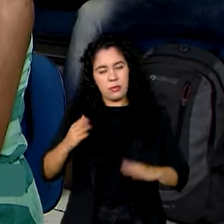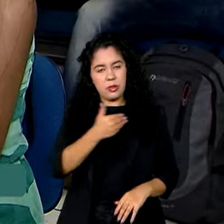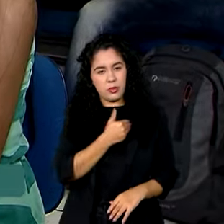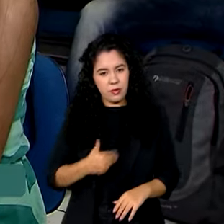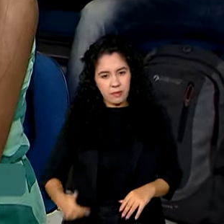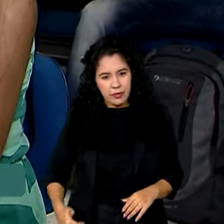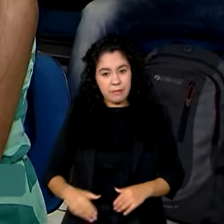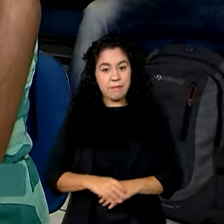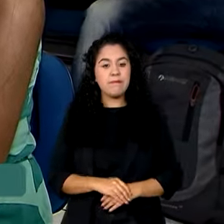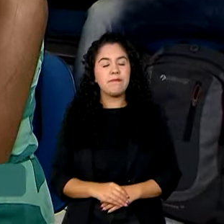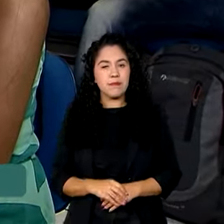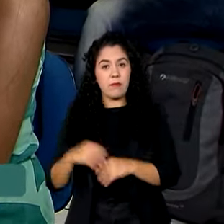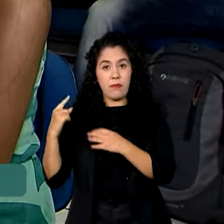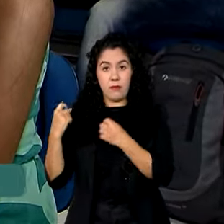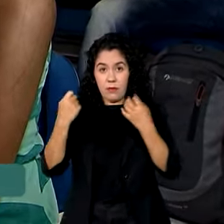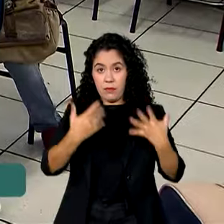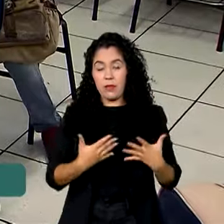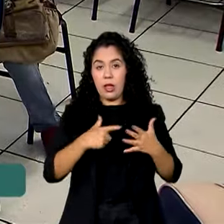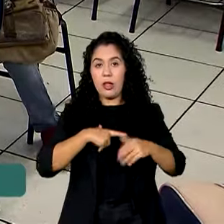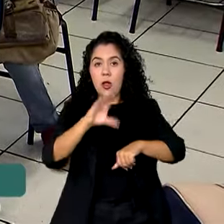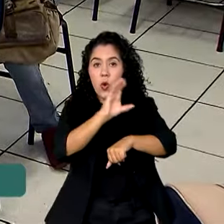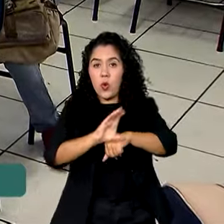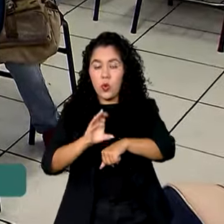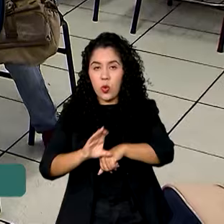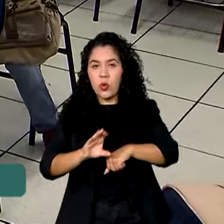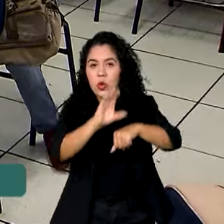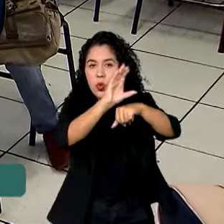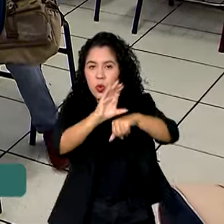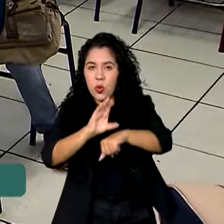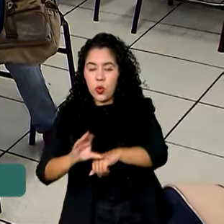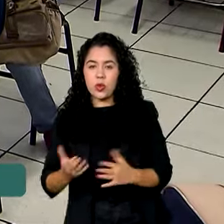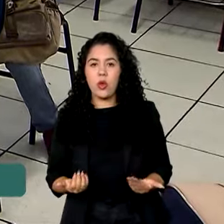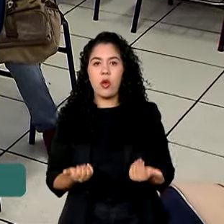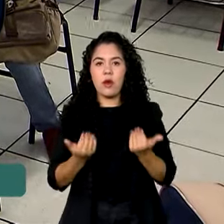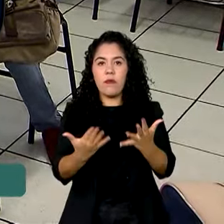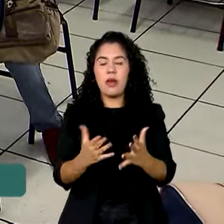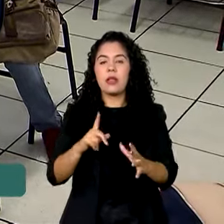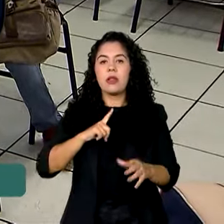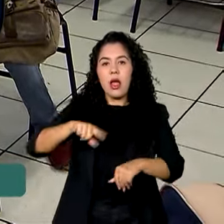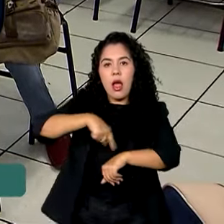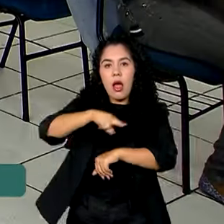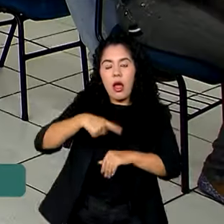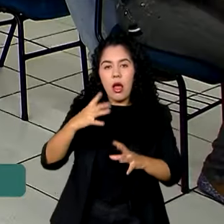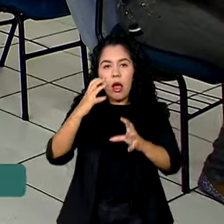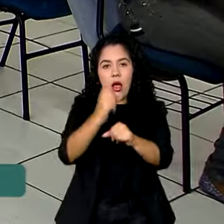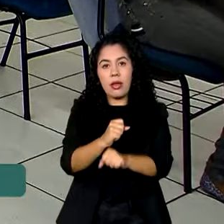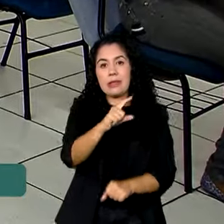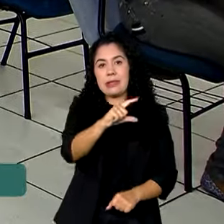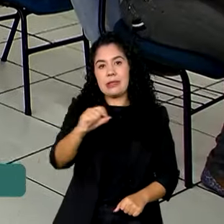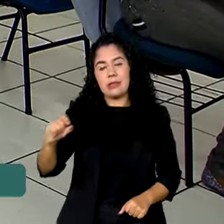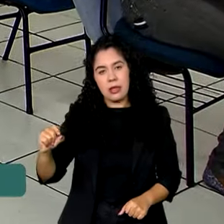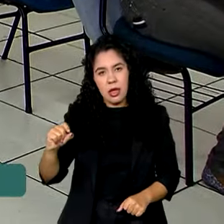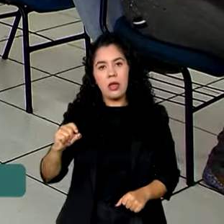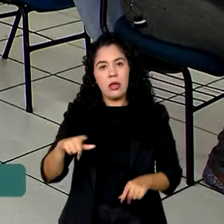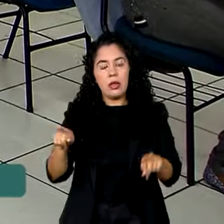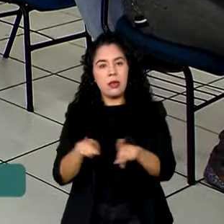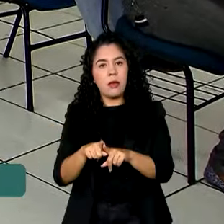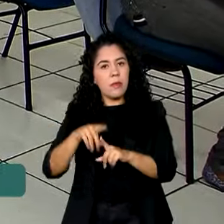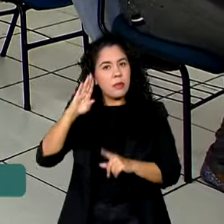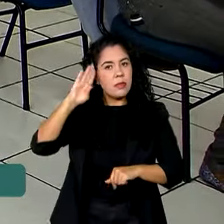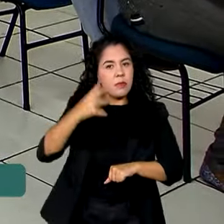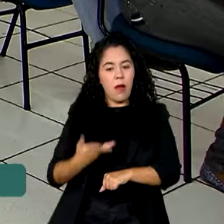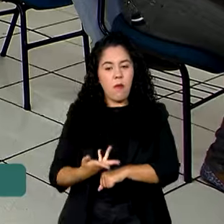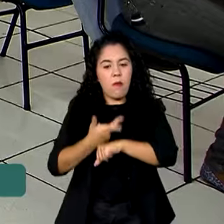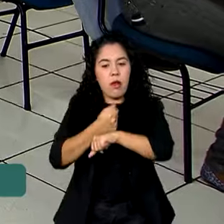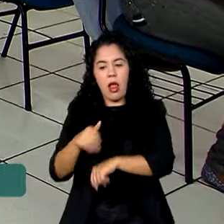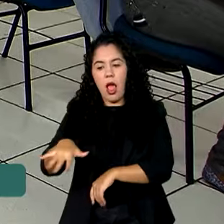Os cursos ofertados terão uma carga horária total de 100 horas, com prioridade na qualificação em setores